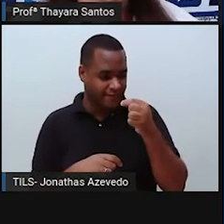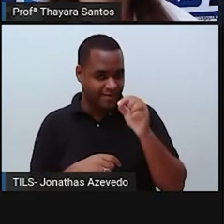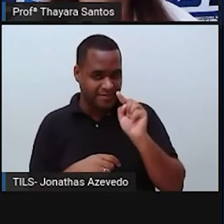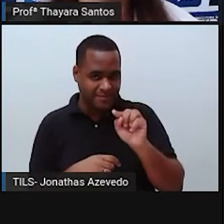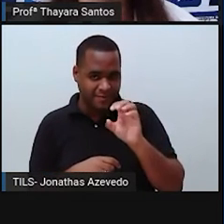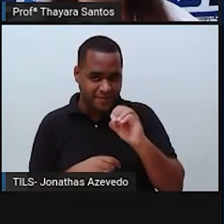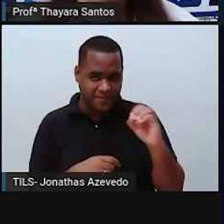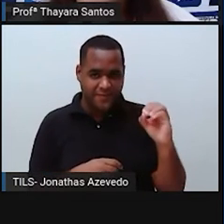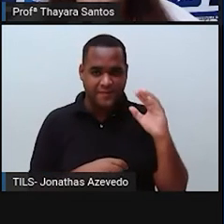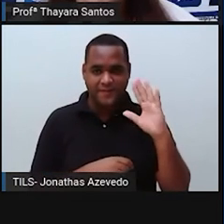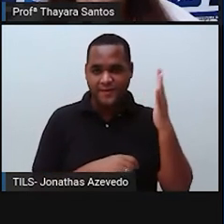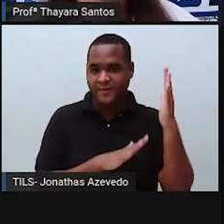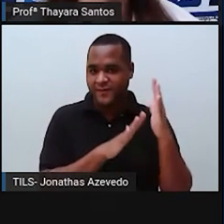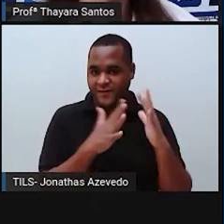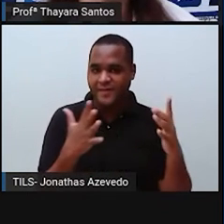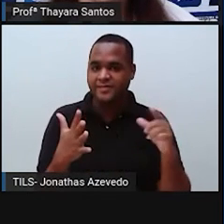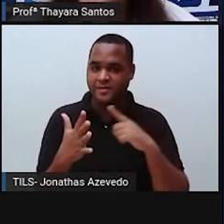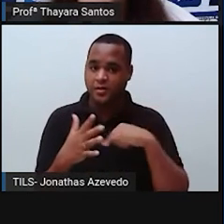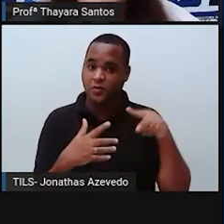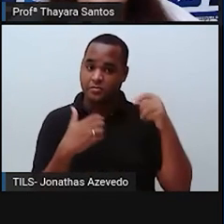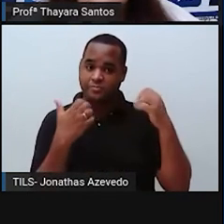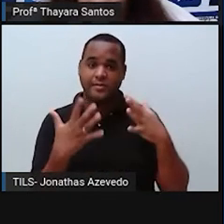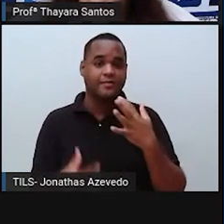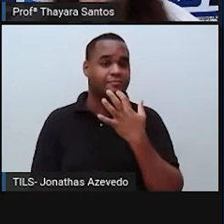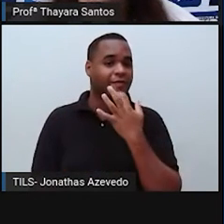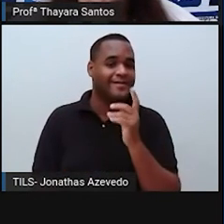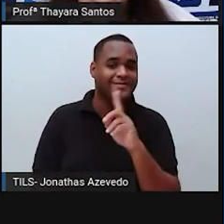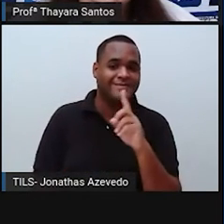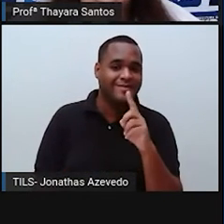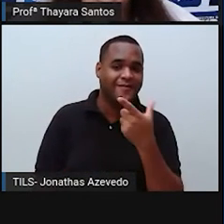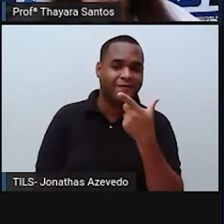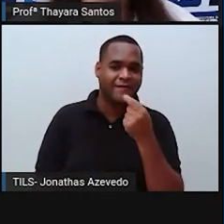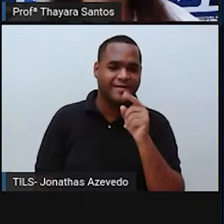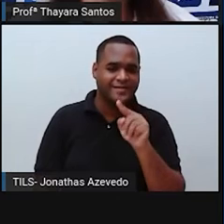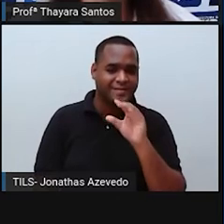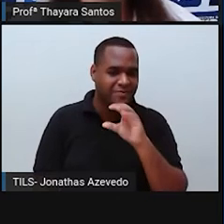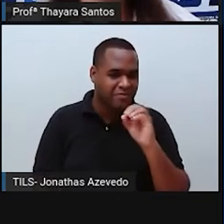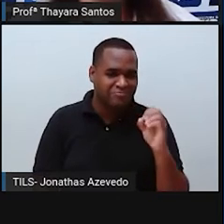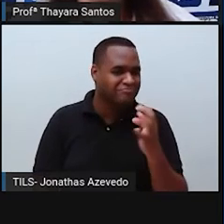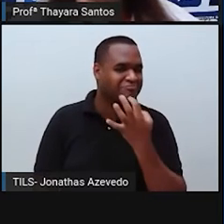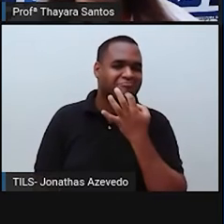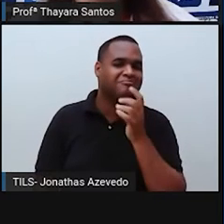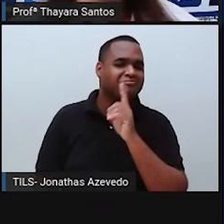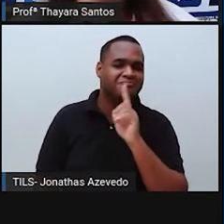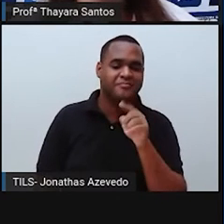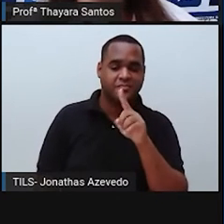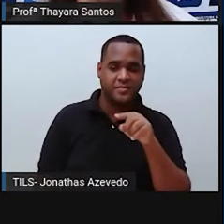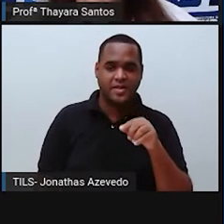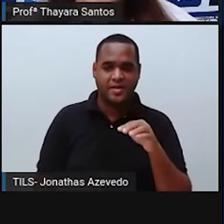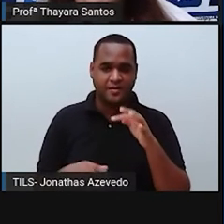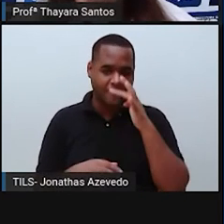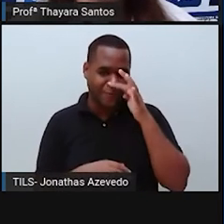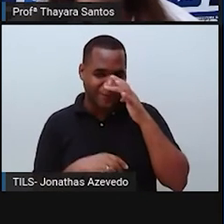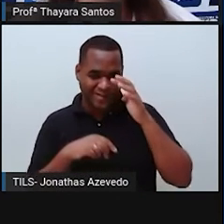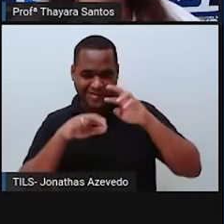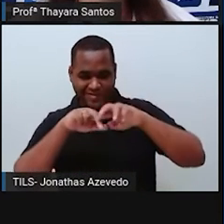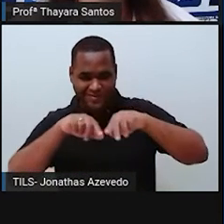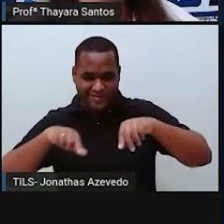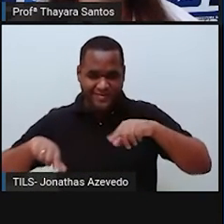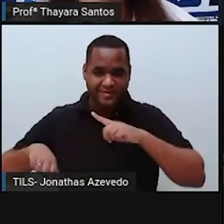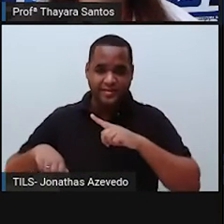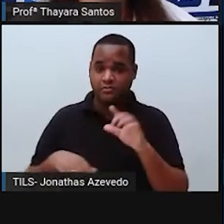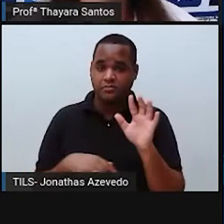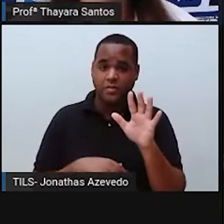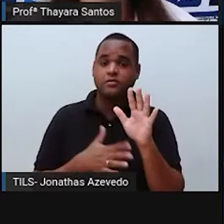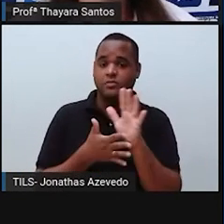vegetais, e de novo, como no outro, a gente não conhece toda essa diversidade de seres vivos que existem lá nesse bioma, mas